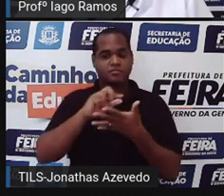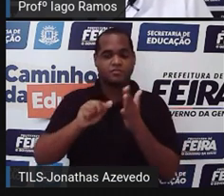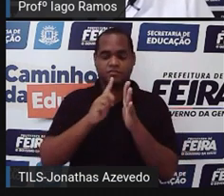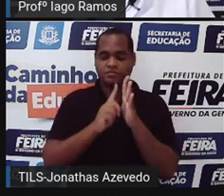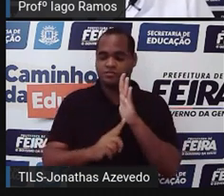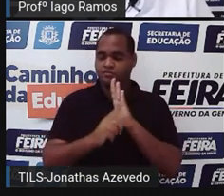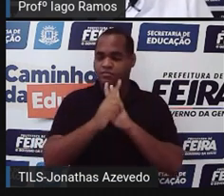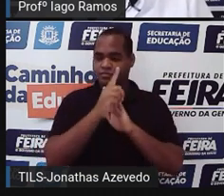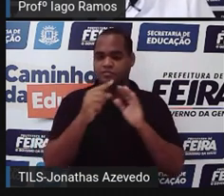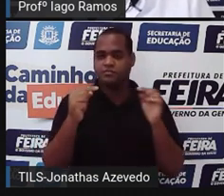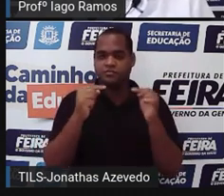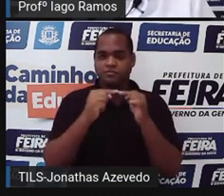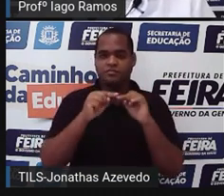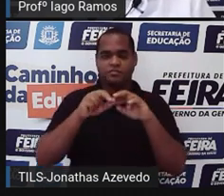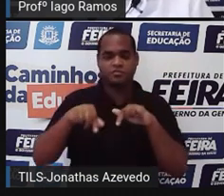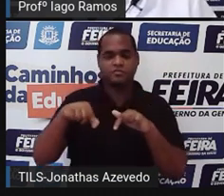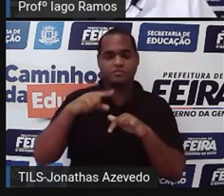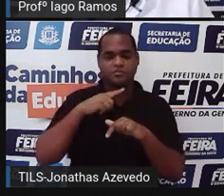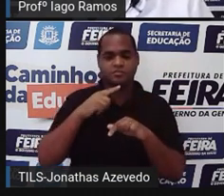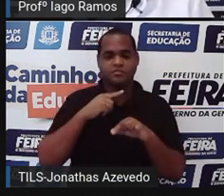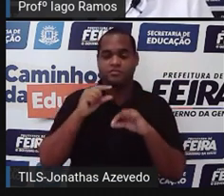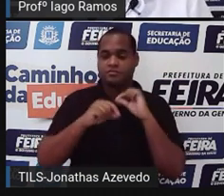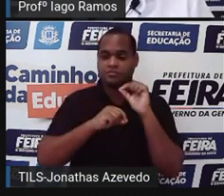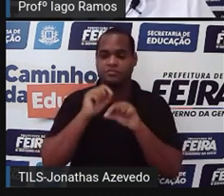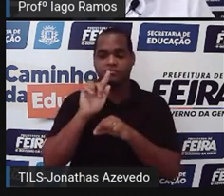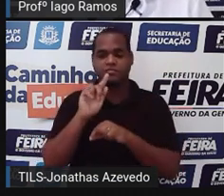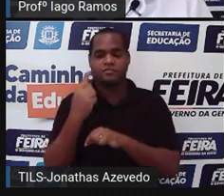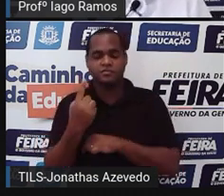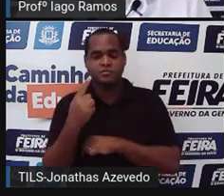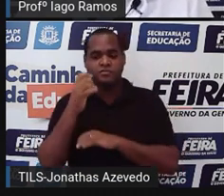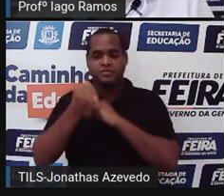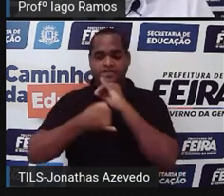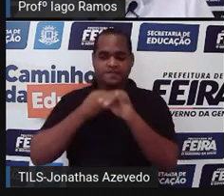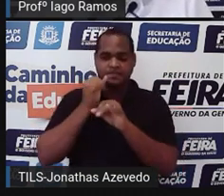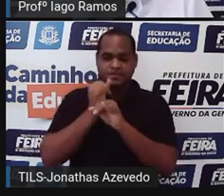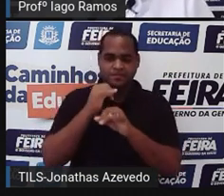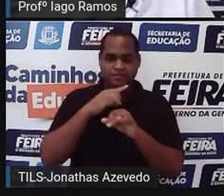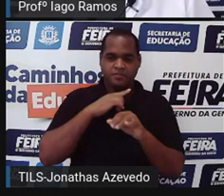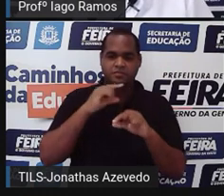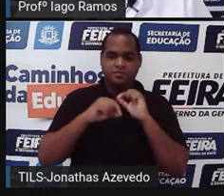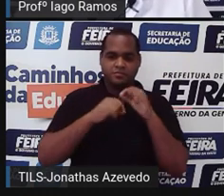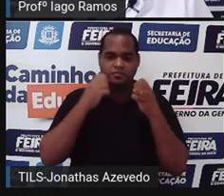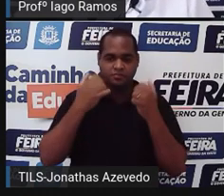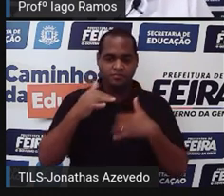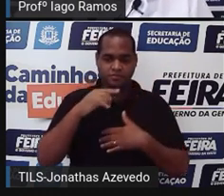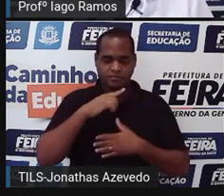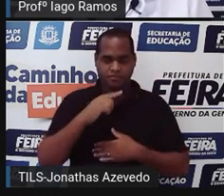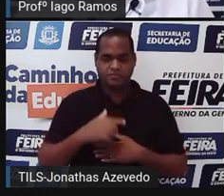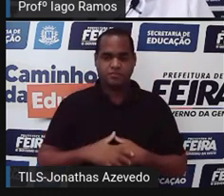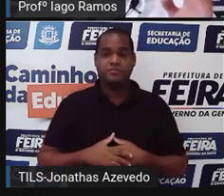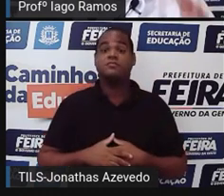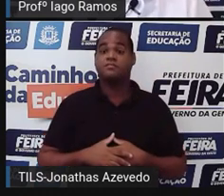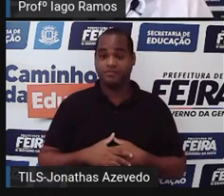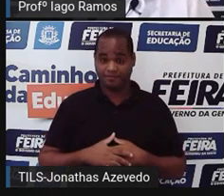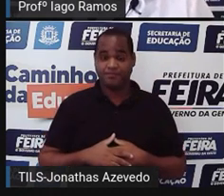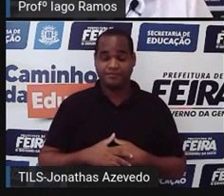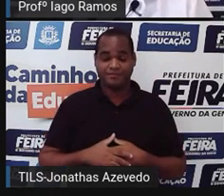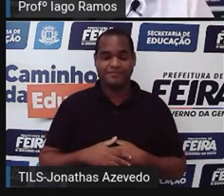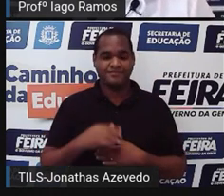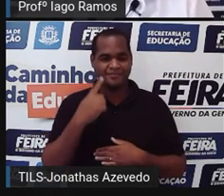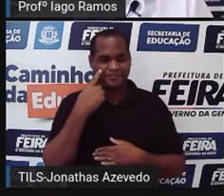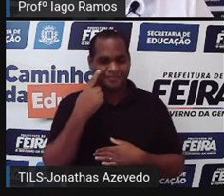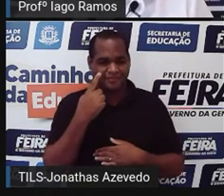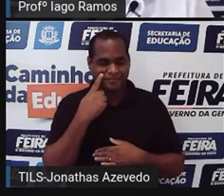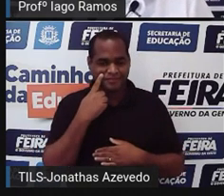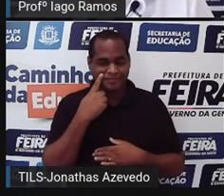de uma matéria trazida no portal G1 na internet, tá? Então, é isso aí. Vamos fazer aquela